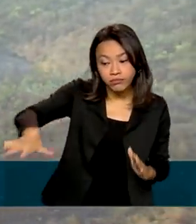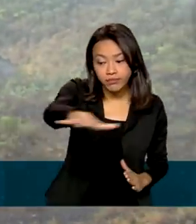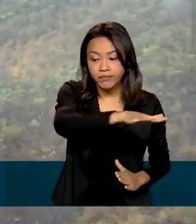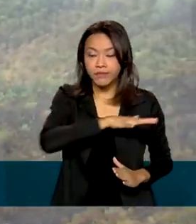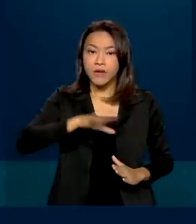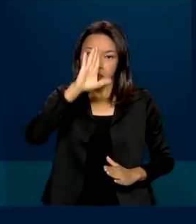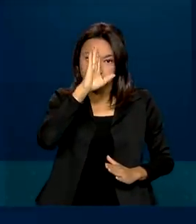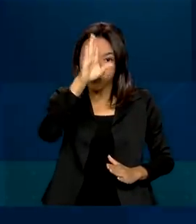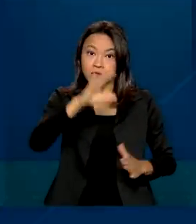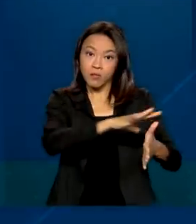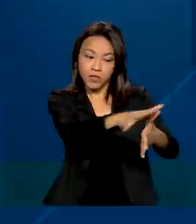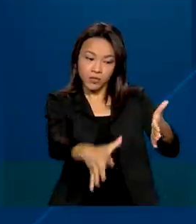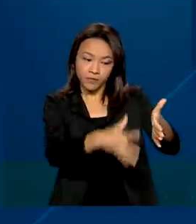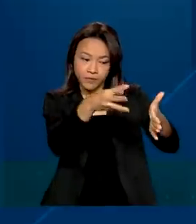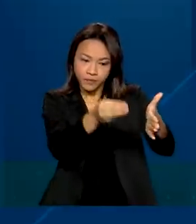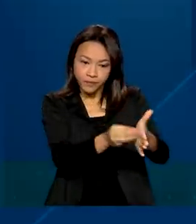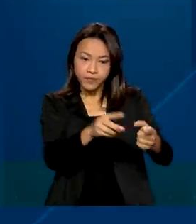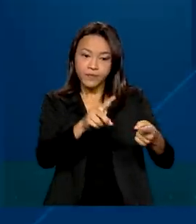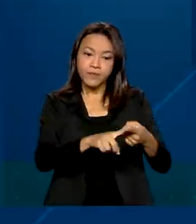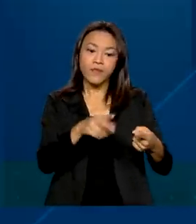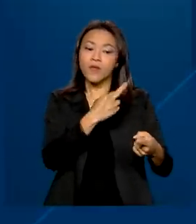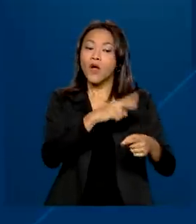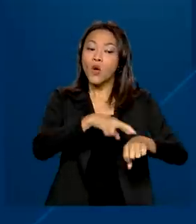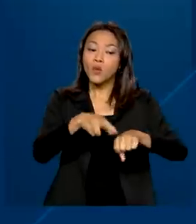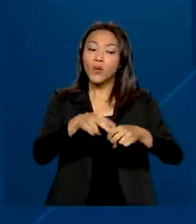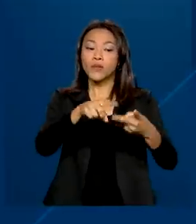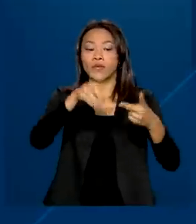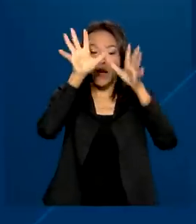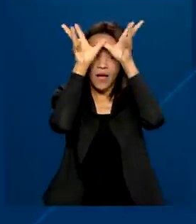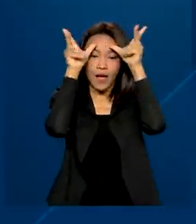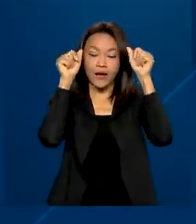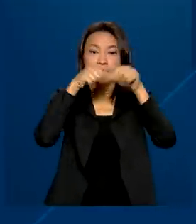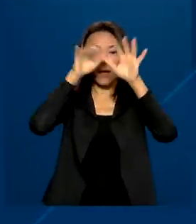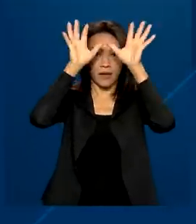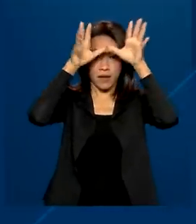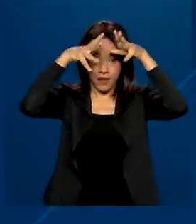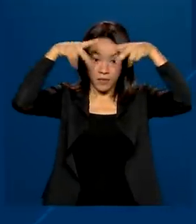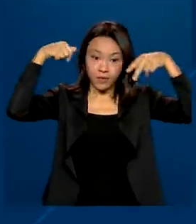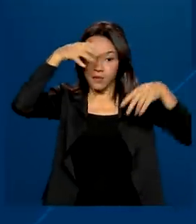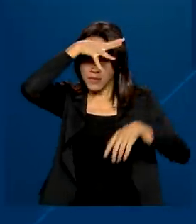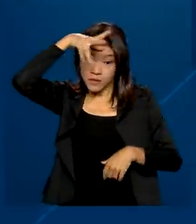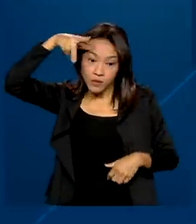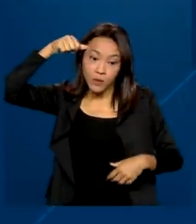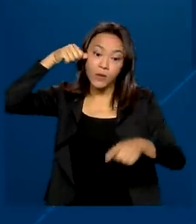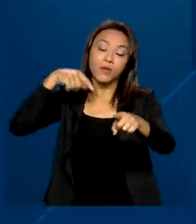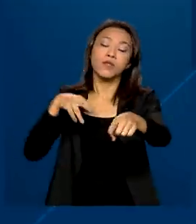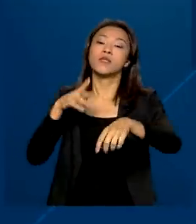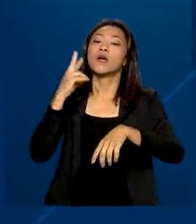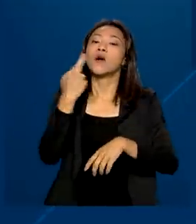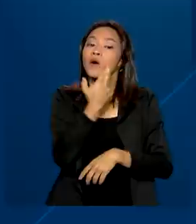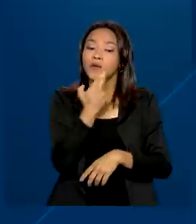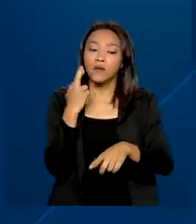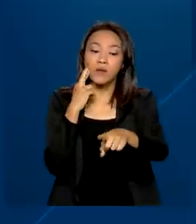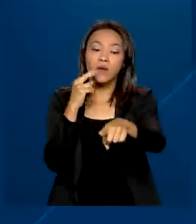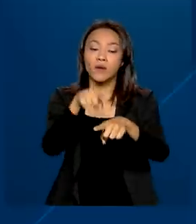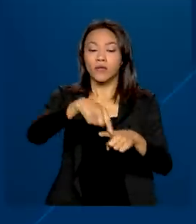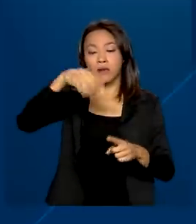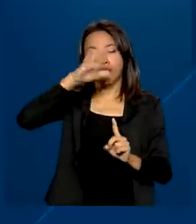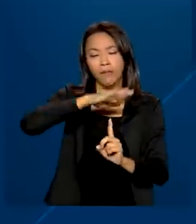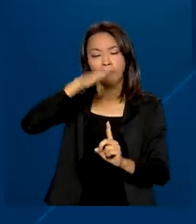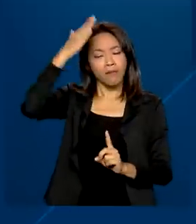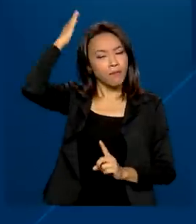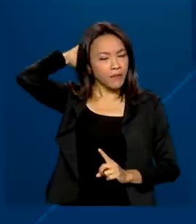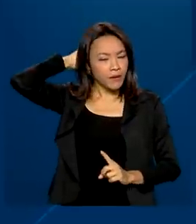Amazônia Legal, que compreende Rondônia, Acre, Amazonas, Roraima, Pará, Amapá, Tocantins,